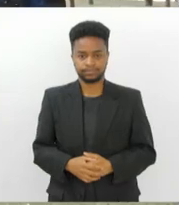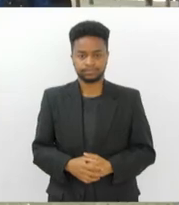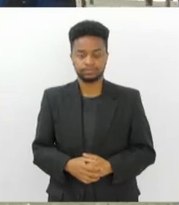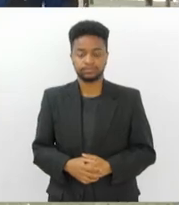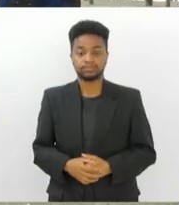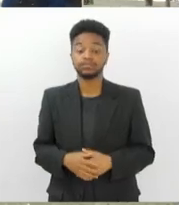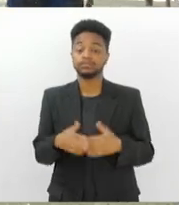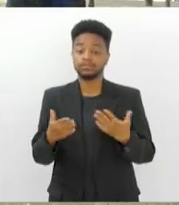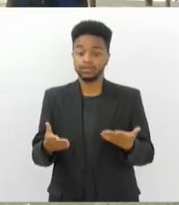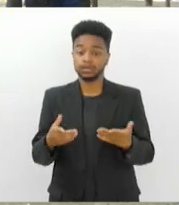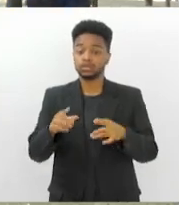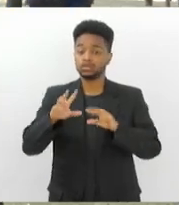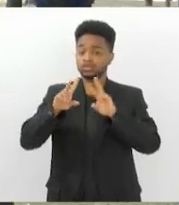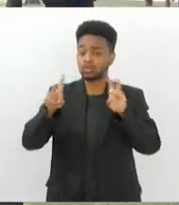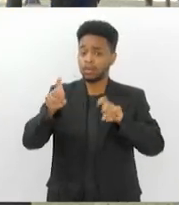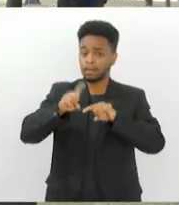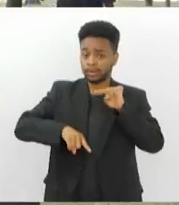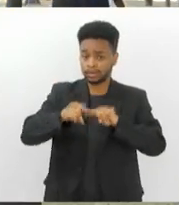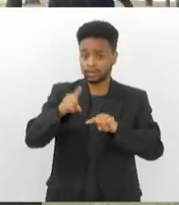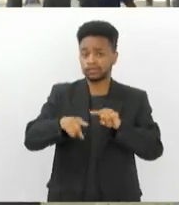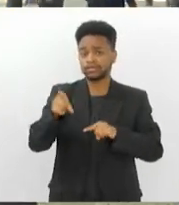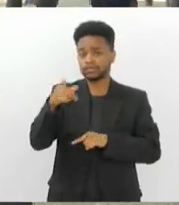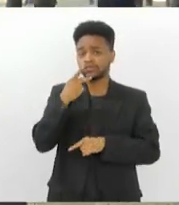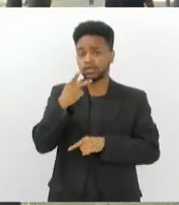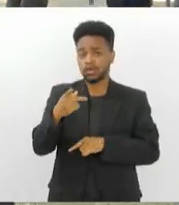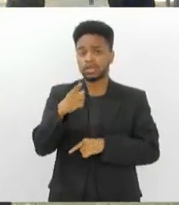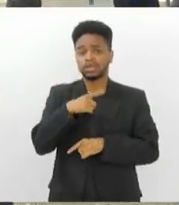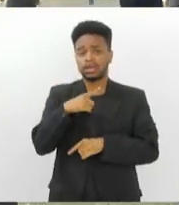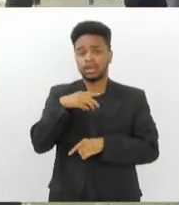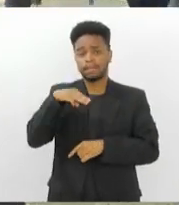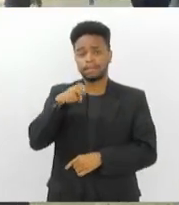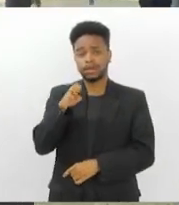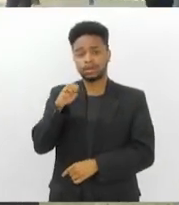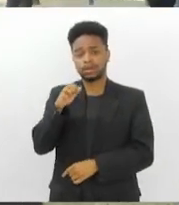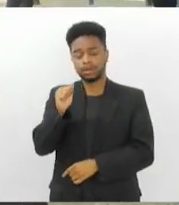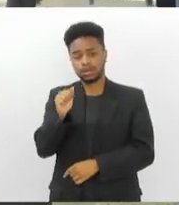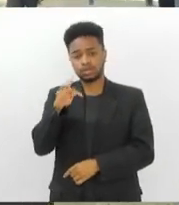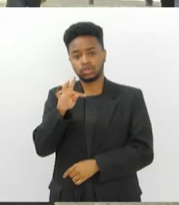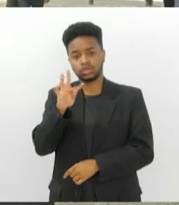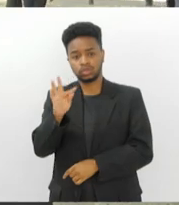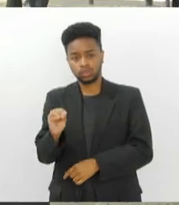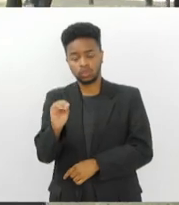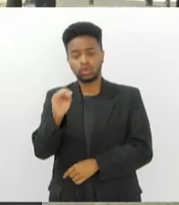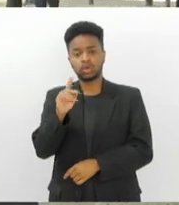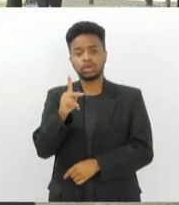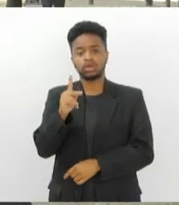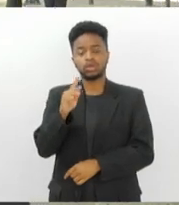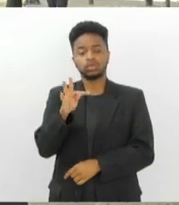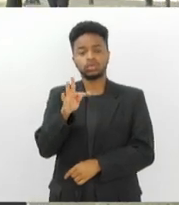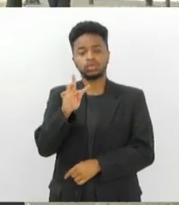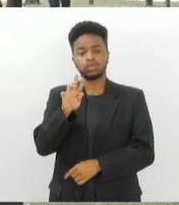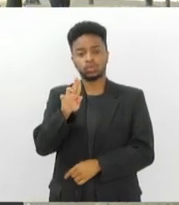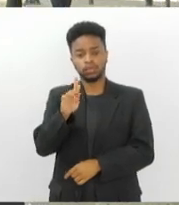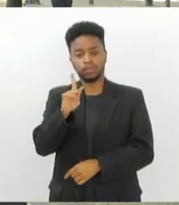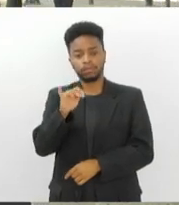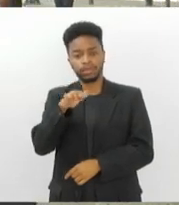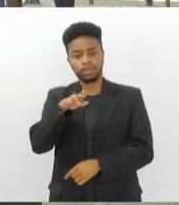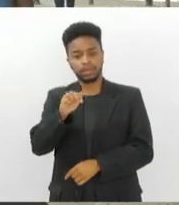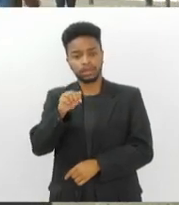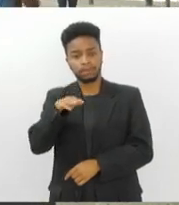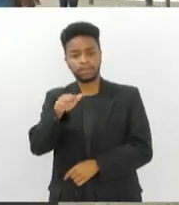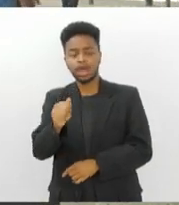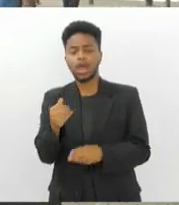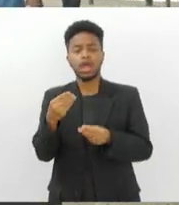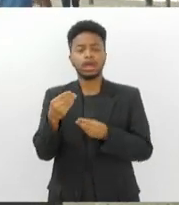acervo, recentemente foi recuperado o manto Tupinambá, que estava há mais de 300 anos na Dinamarca. Como tem sido esse trabalho para recuperar algumas